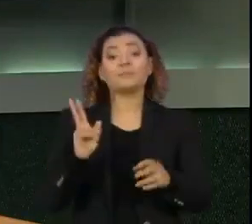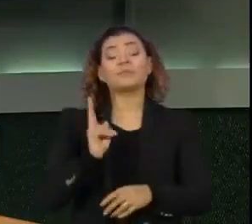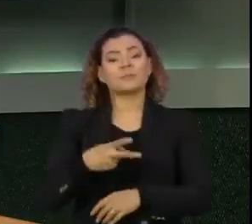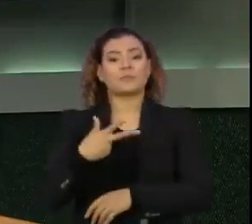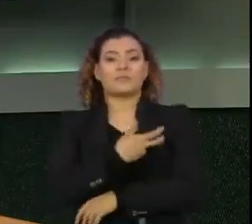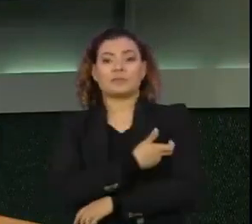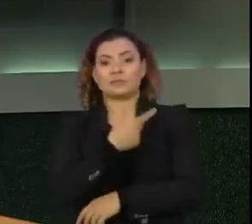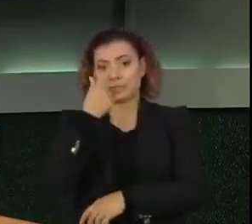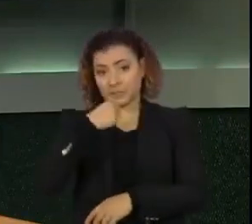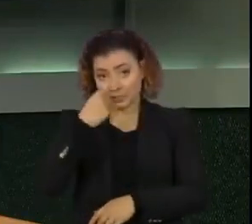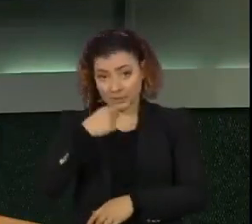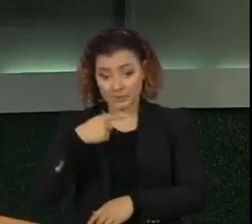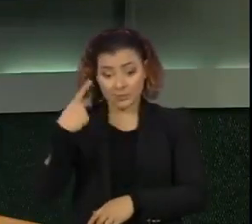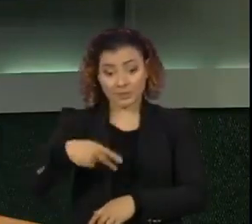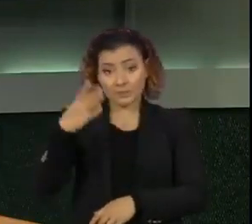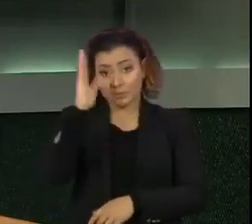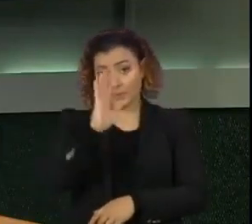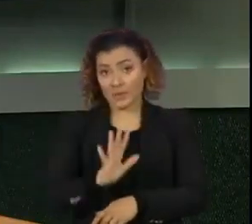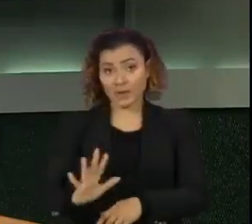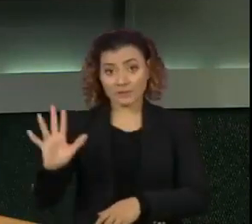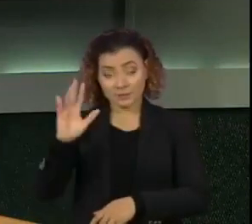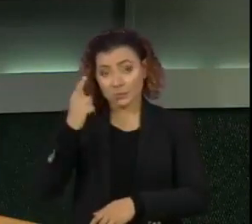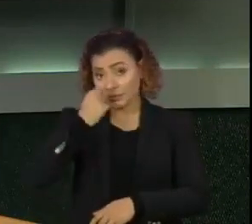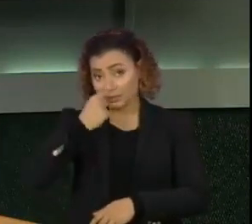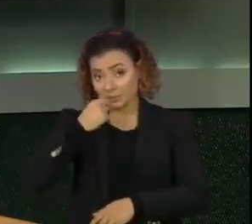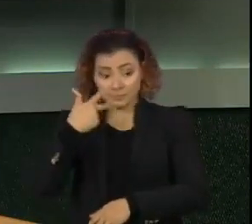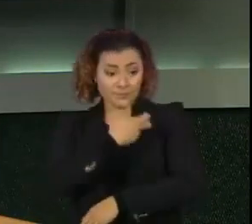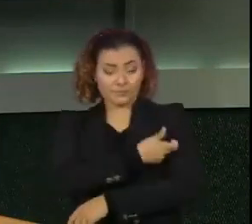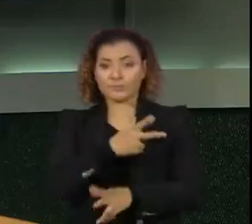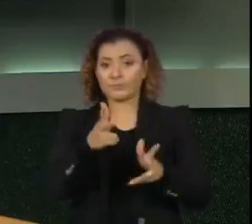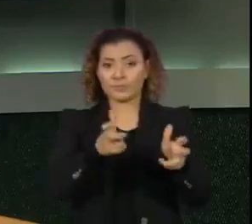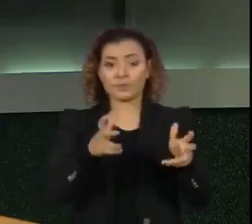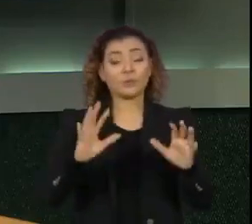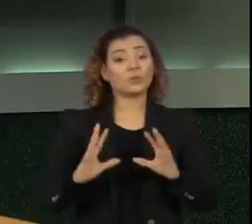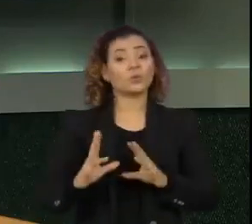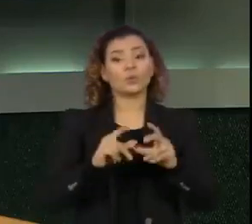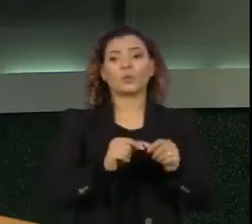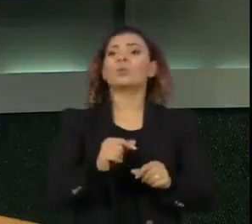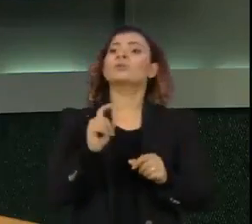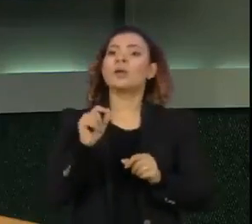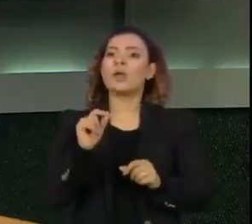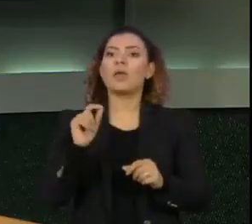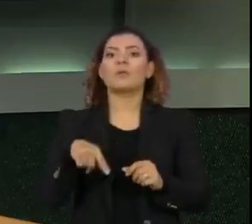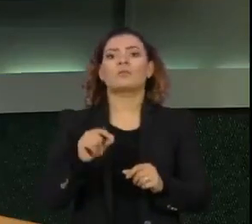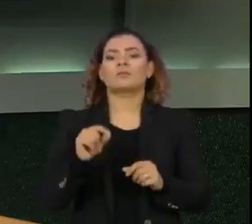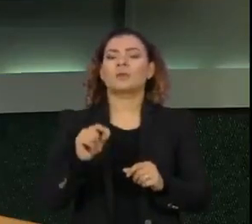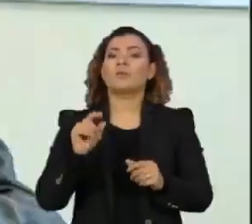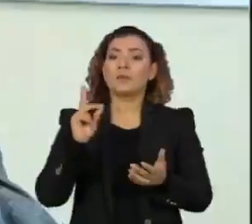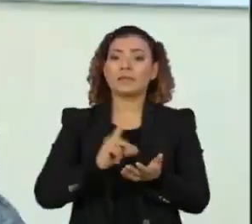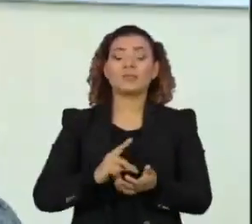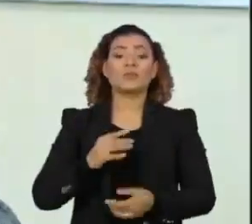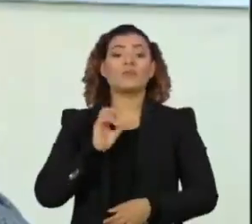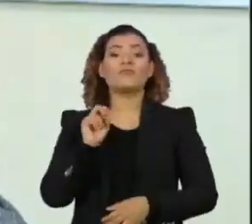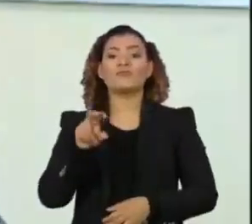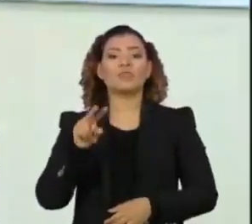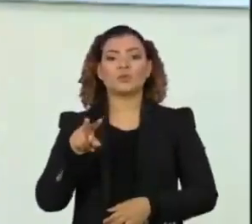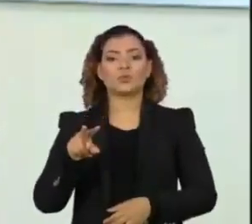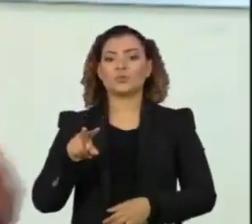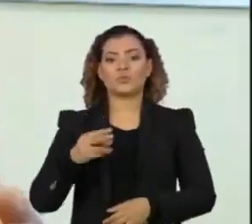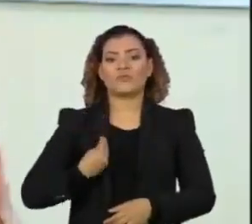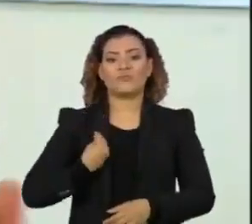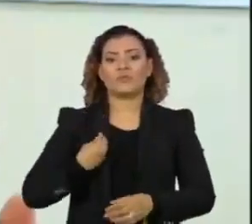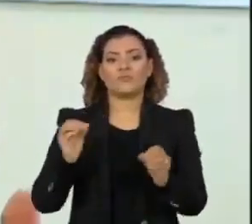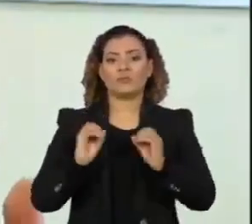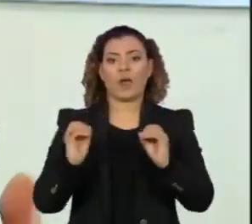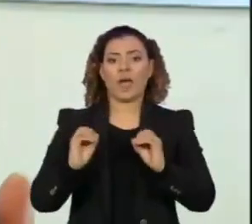influenza que são aplicadas aqui no Brasil, as vacinas de gripe, todas elas são vacinas inativadas, ou seja, elas não têm